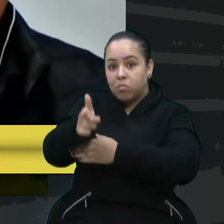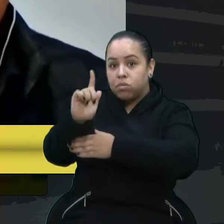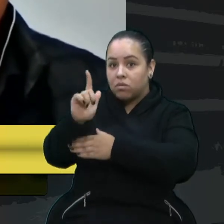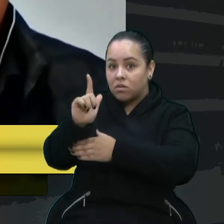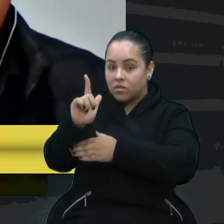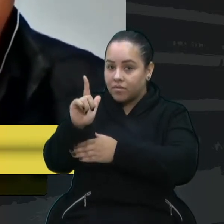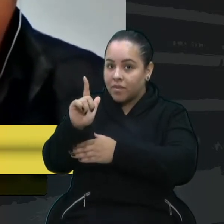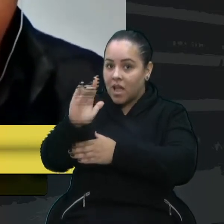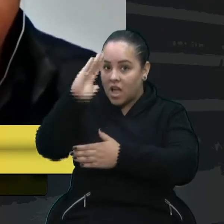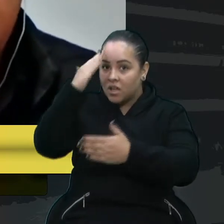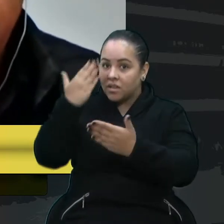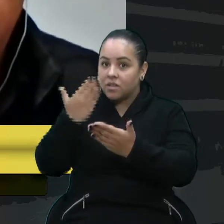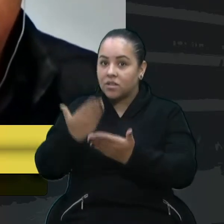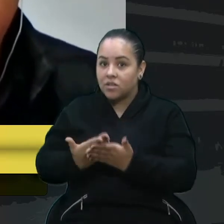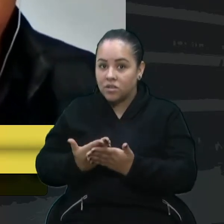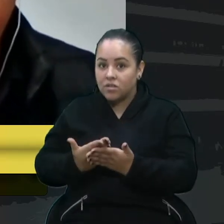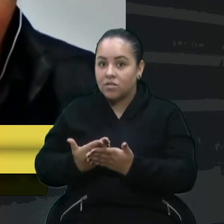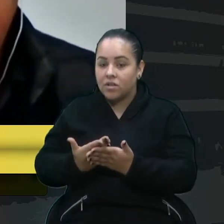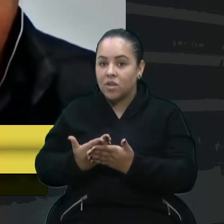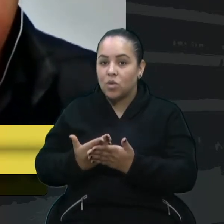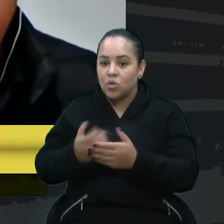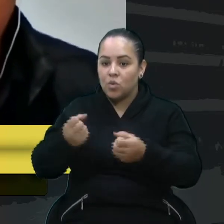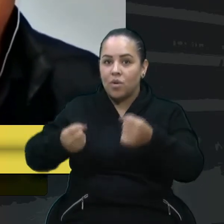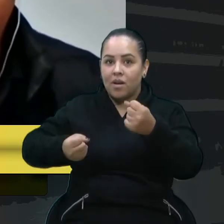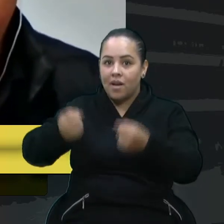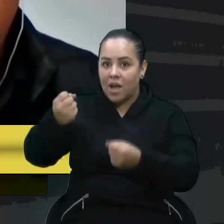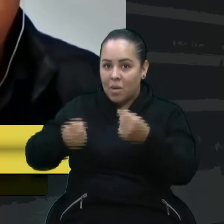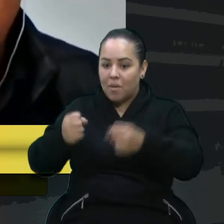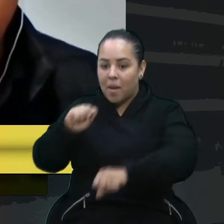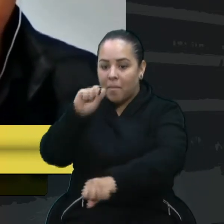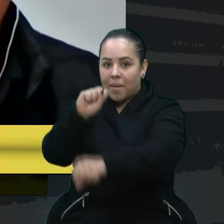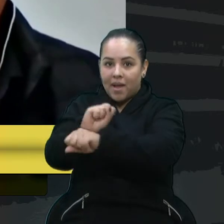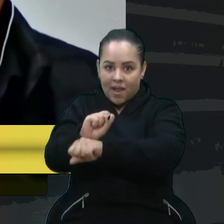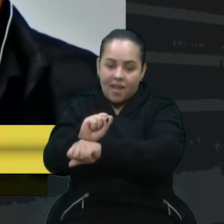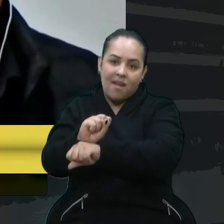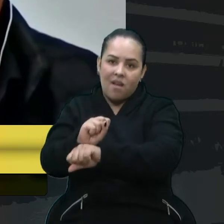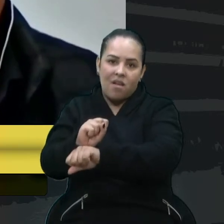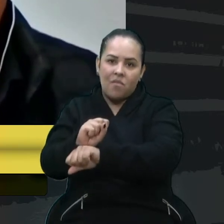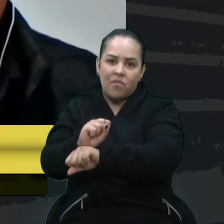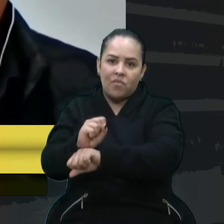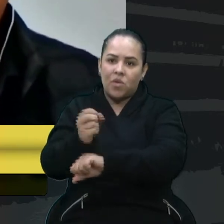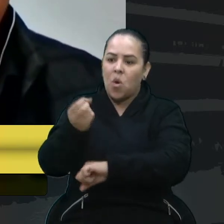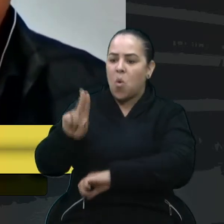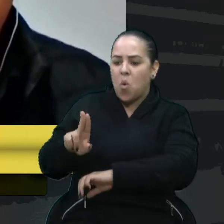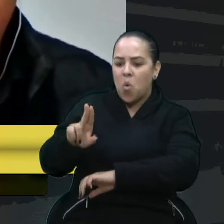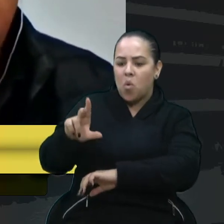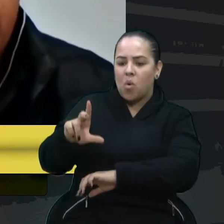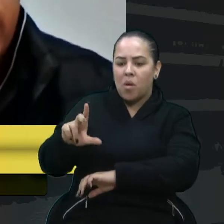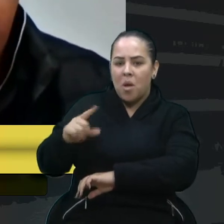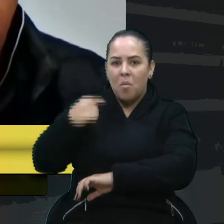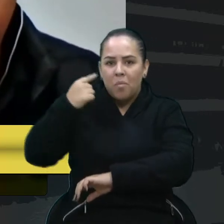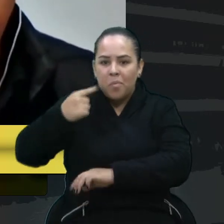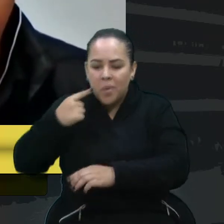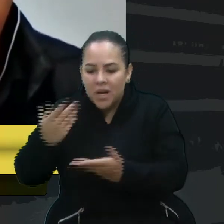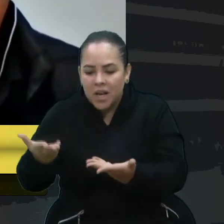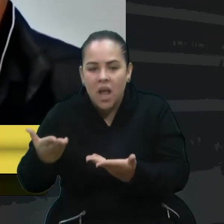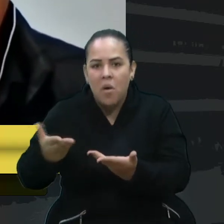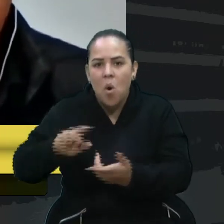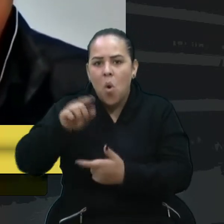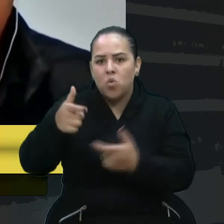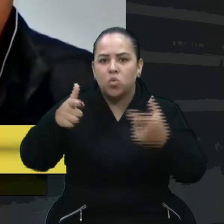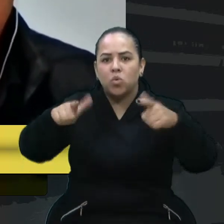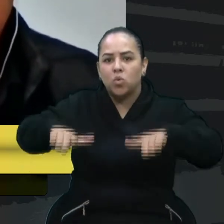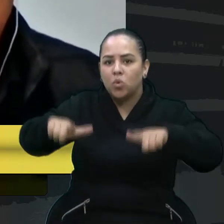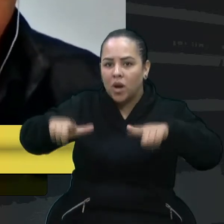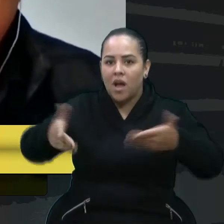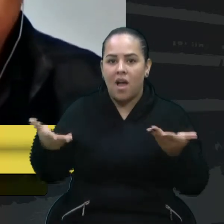tenha atirado para esse veículo que parasse de alguma forma, ou no pneu, ou enfim, em algum lugar. Só que a bala, quando sai,